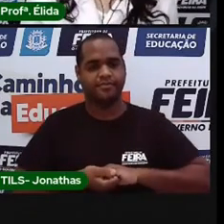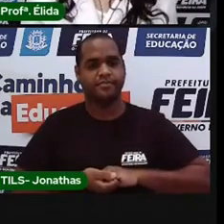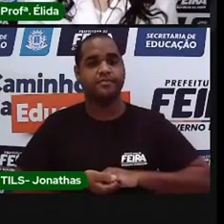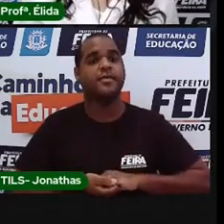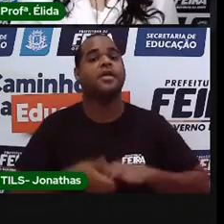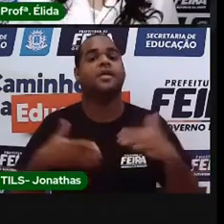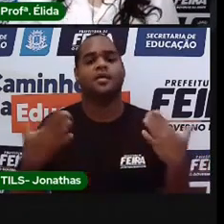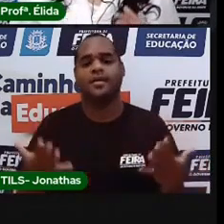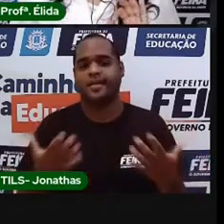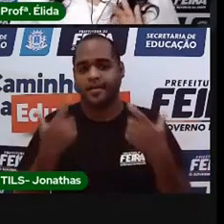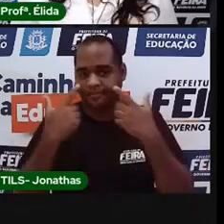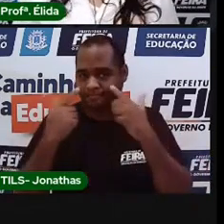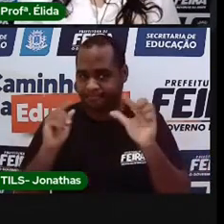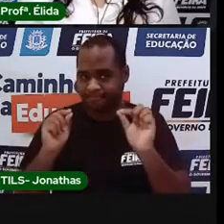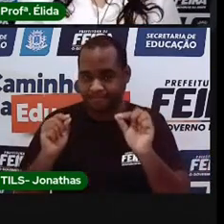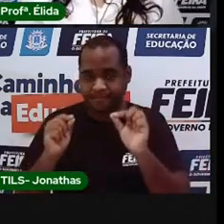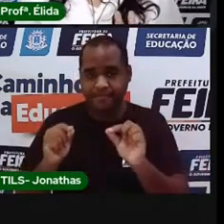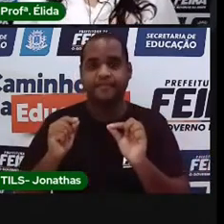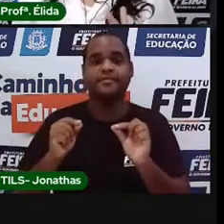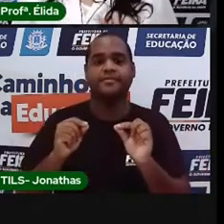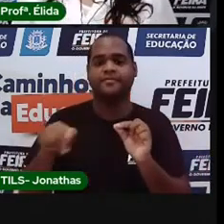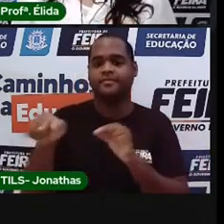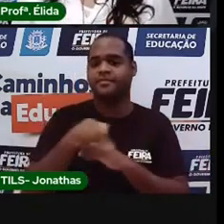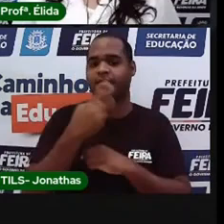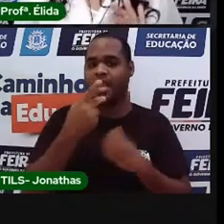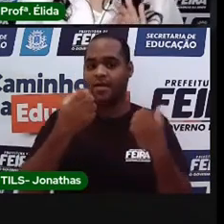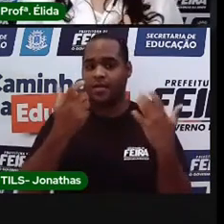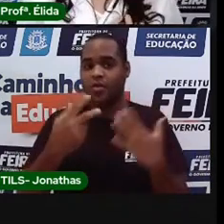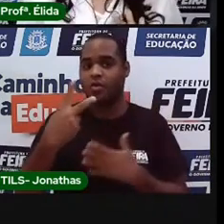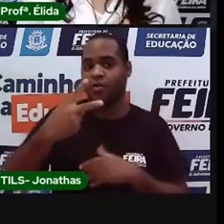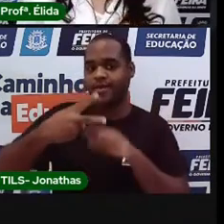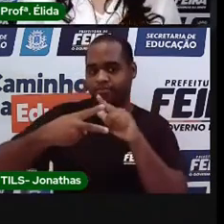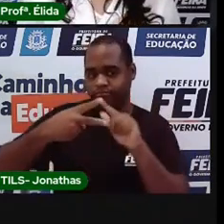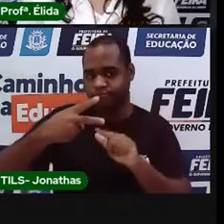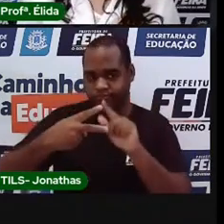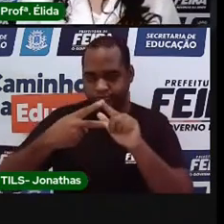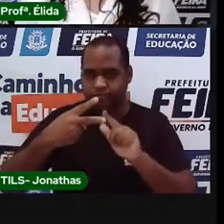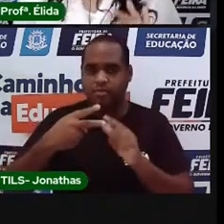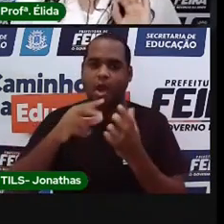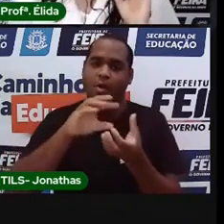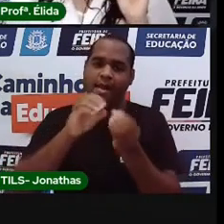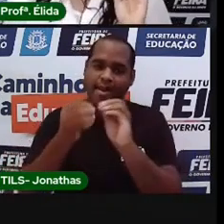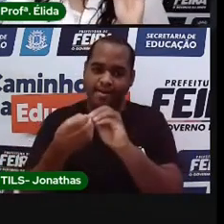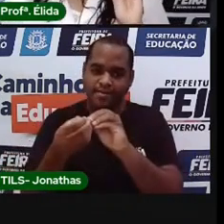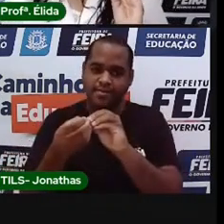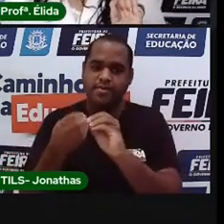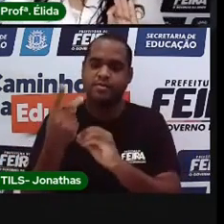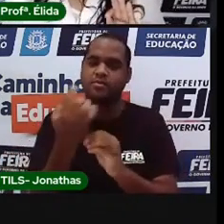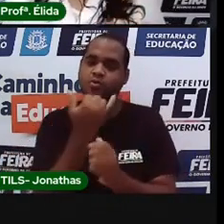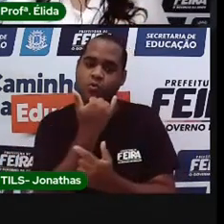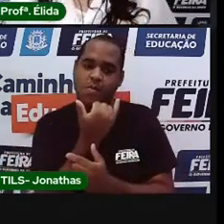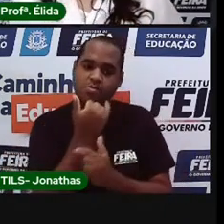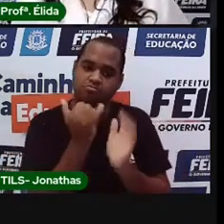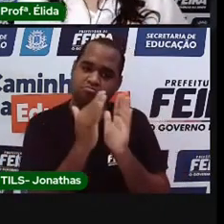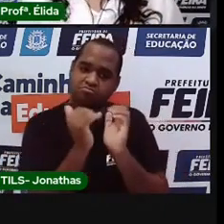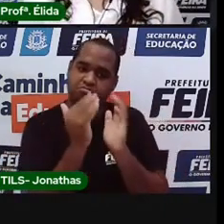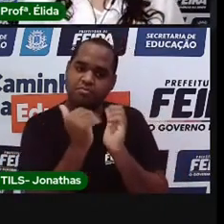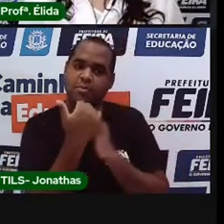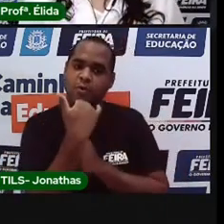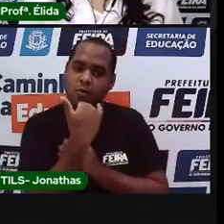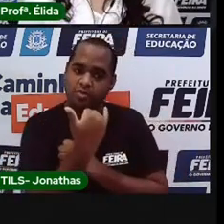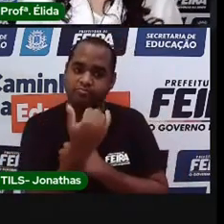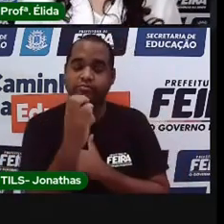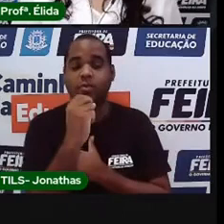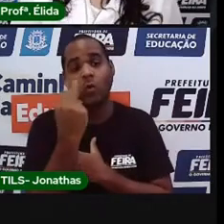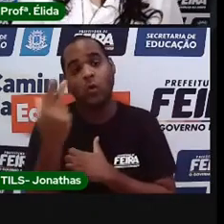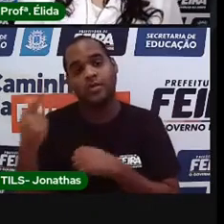Então, eu trouxe esses dois. Um bilhete de pedido de desculpa, em